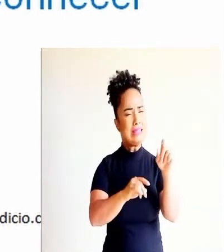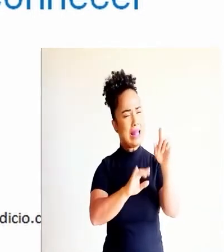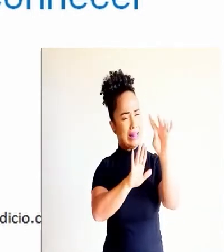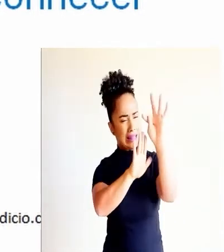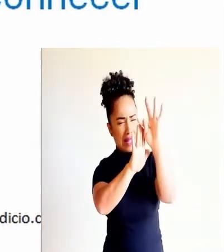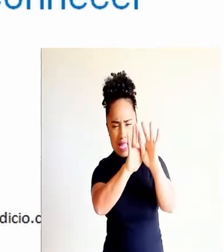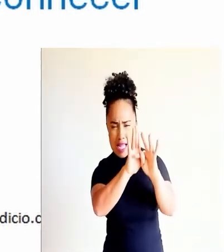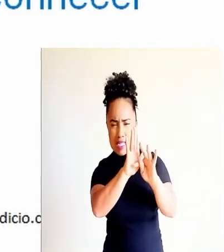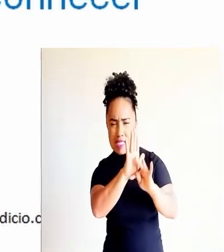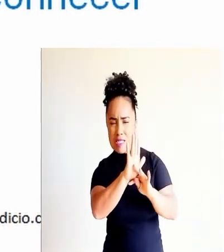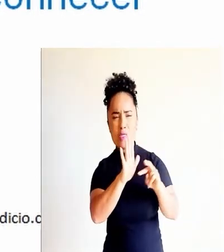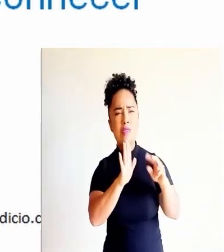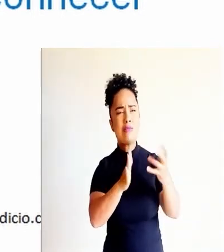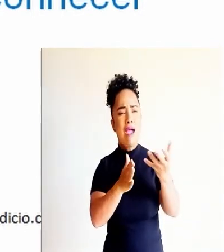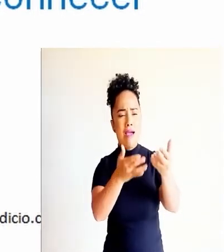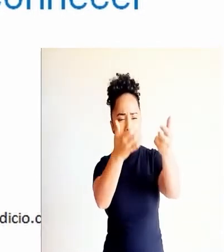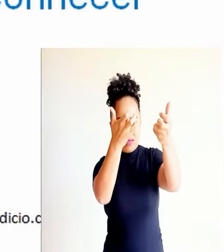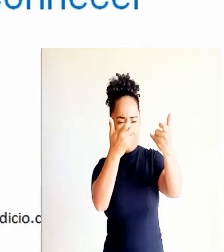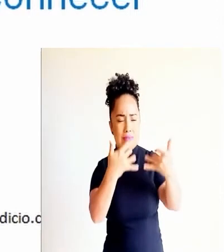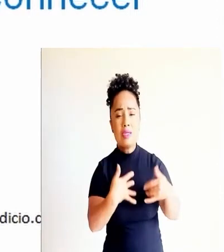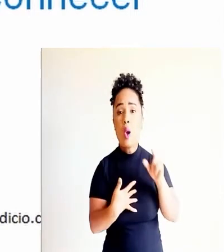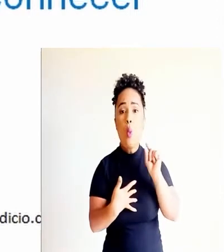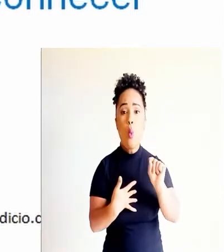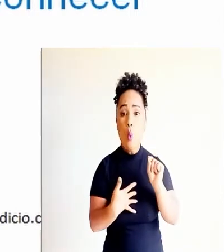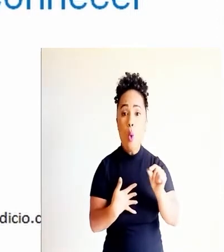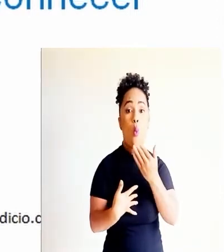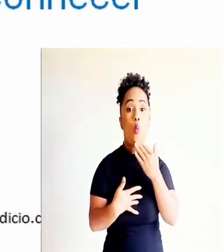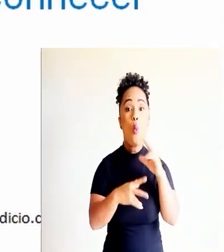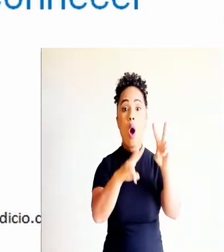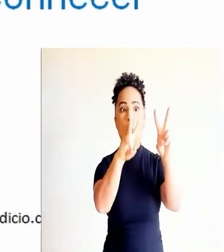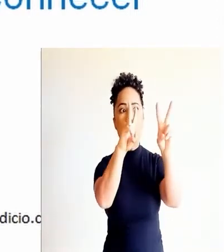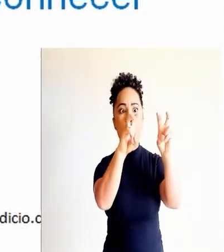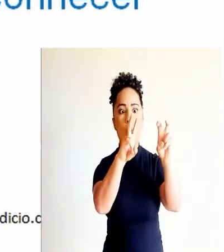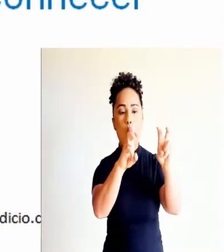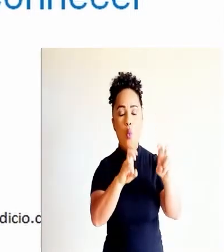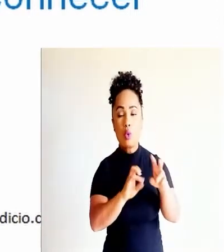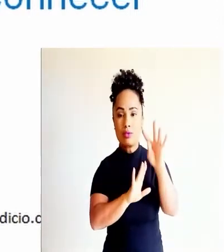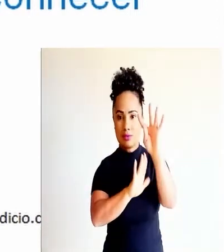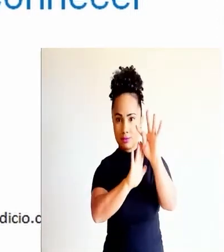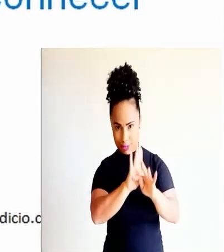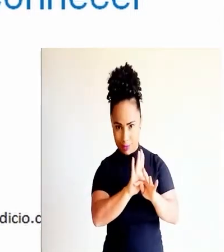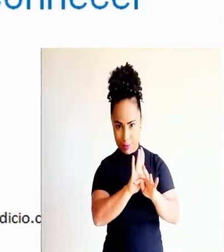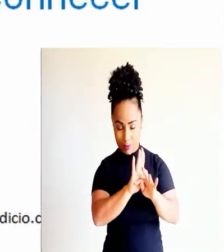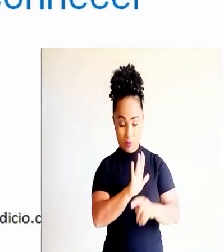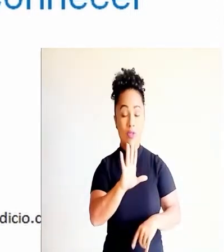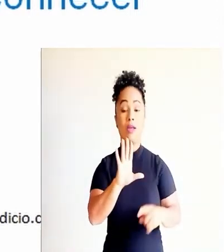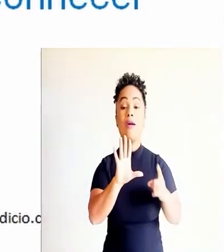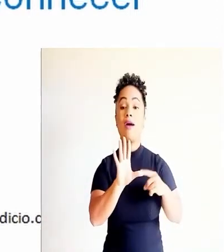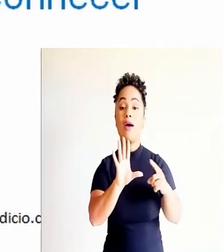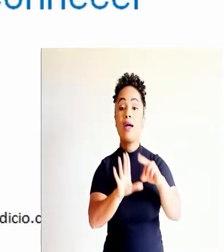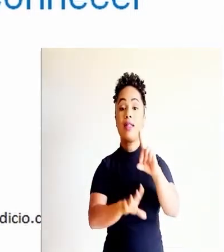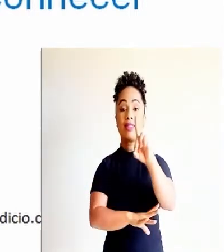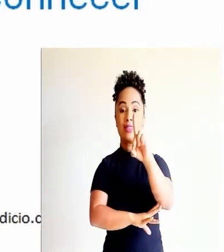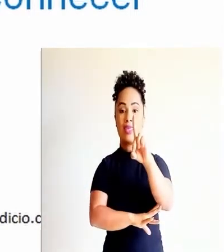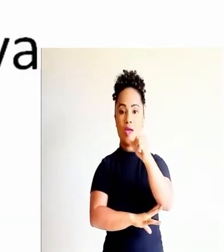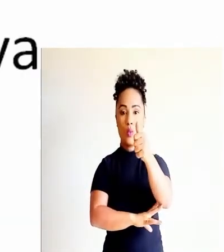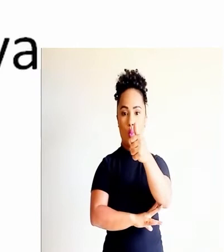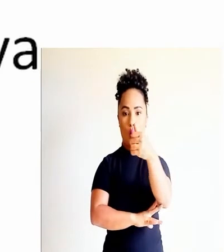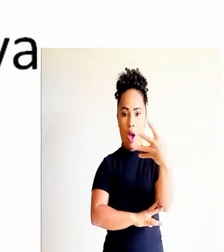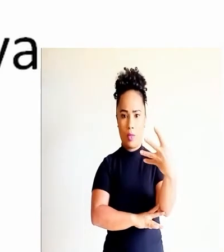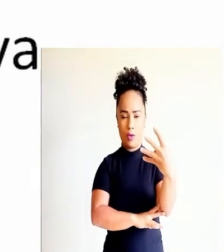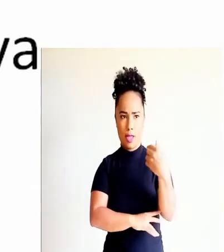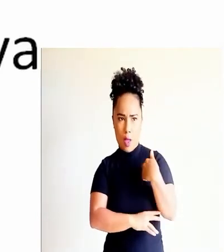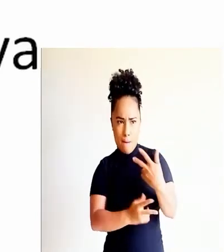eu vou perguntar o que é mesmo que esse texto quer dizer. Eu vou tentar descobrir o assunto todo do texto. E o descritor